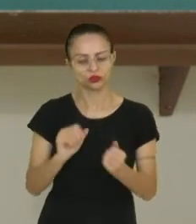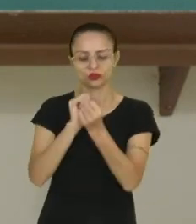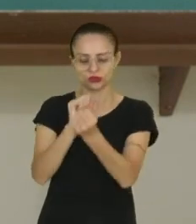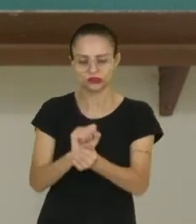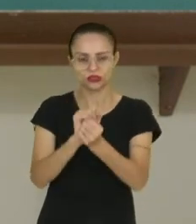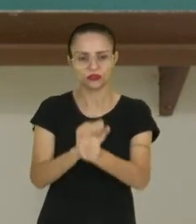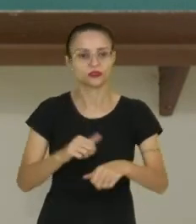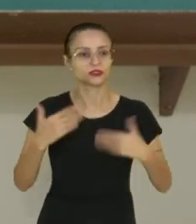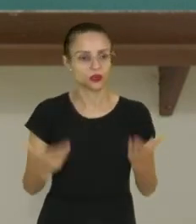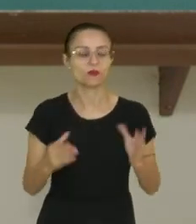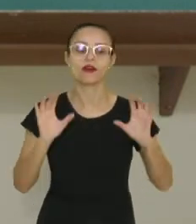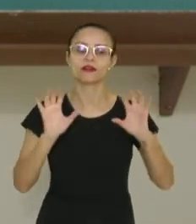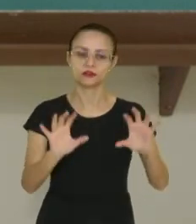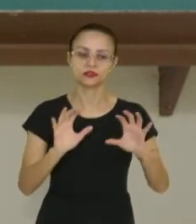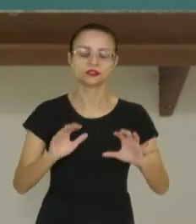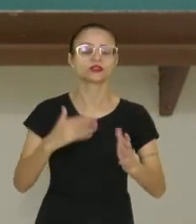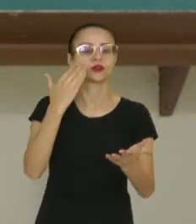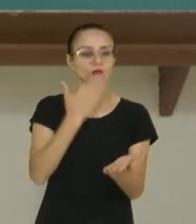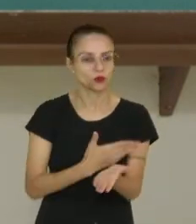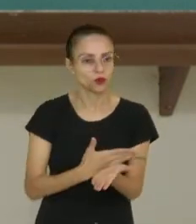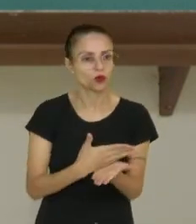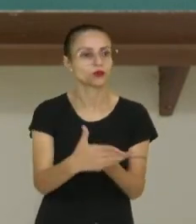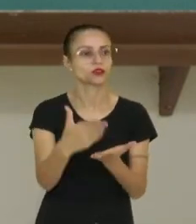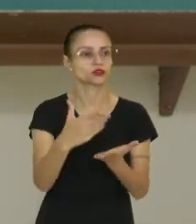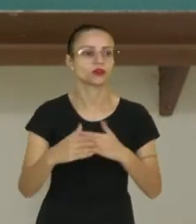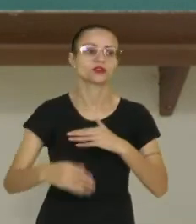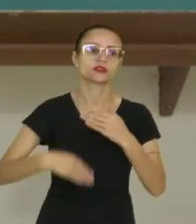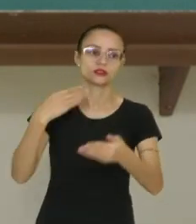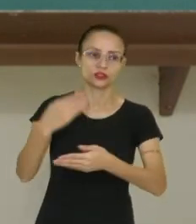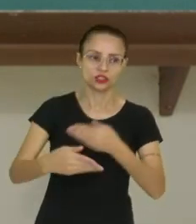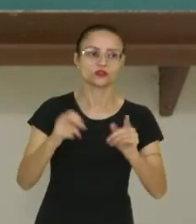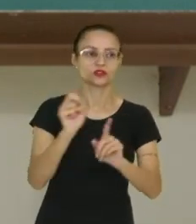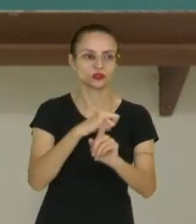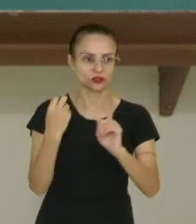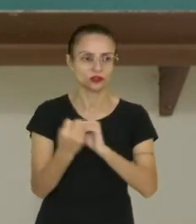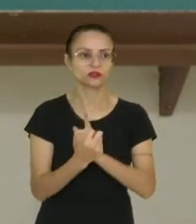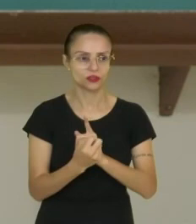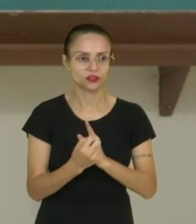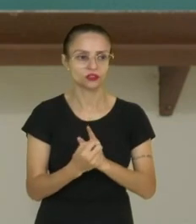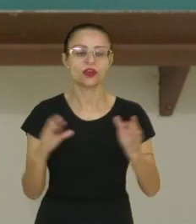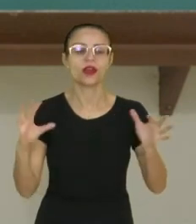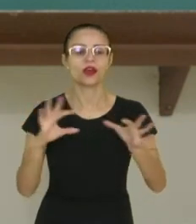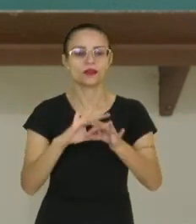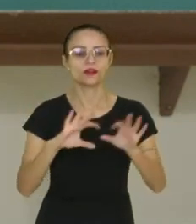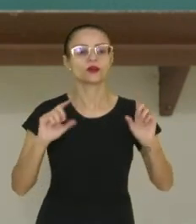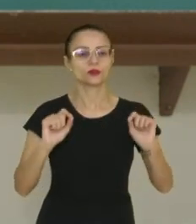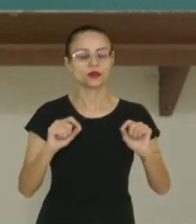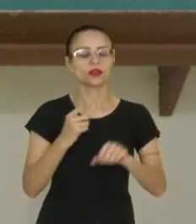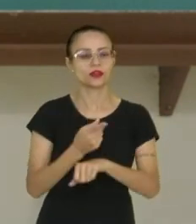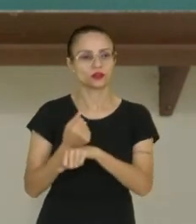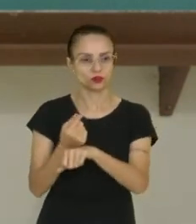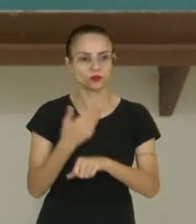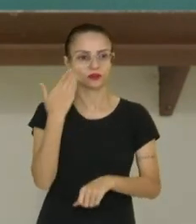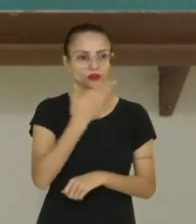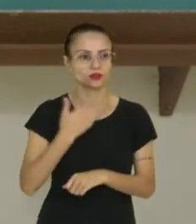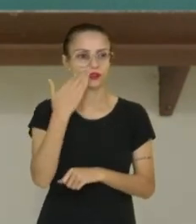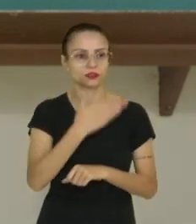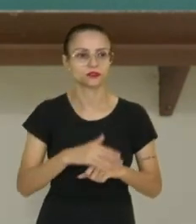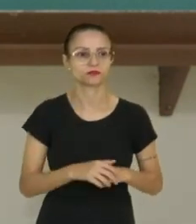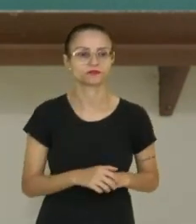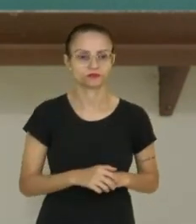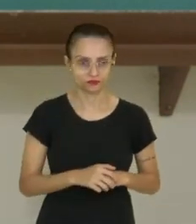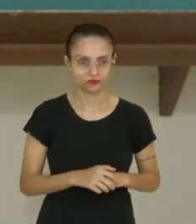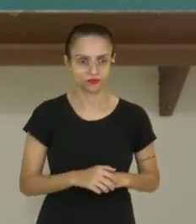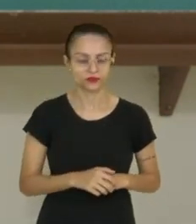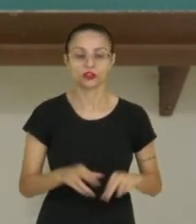Então, foi dessa forma que começou a se desenvolver a nossa sociedade, através da economia açucareira. Tudo